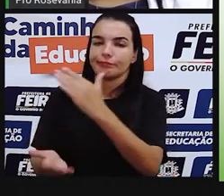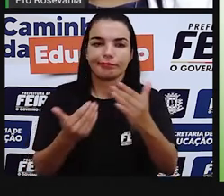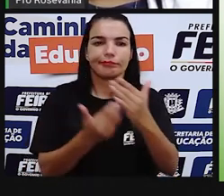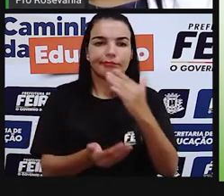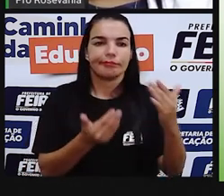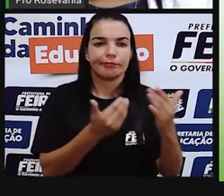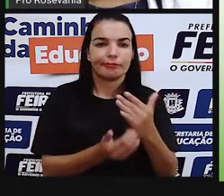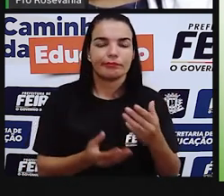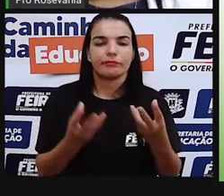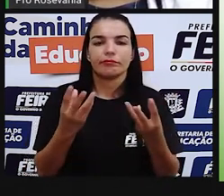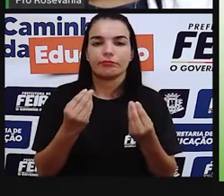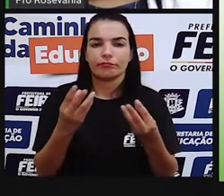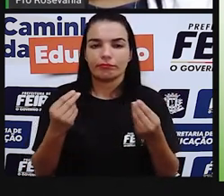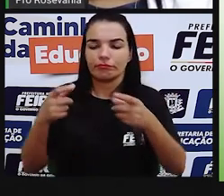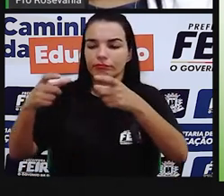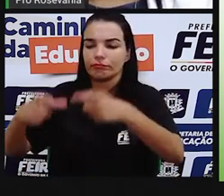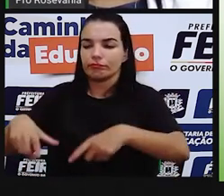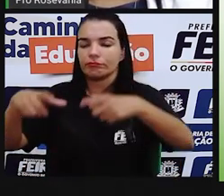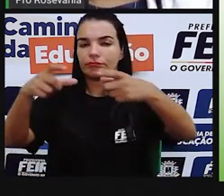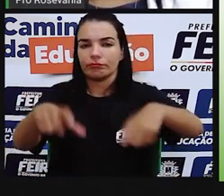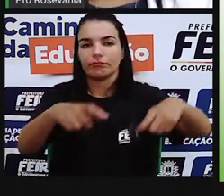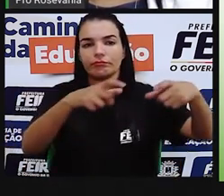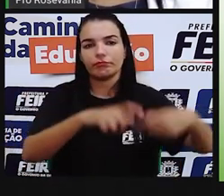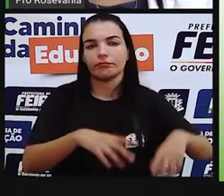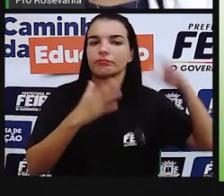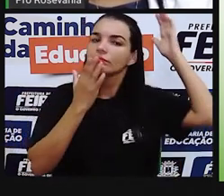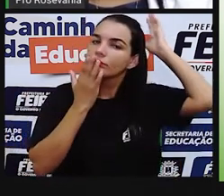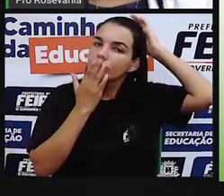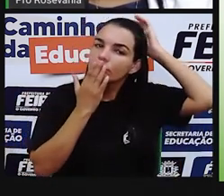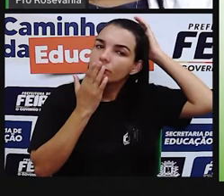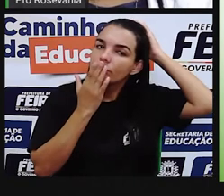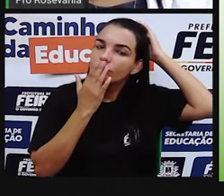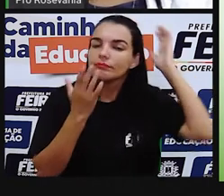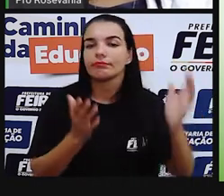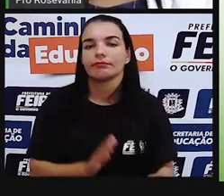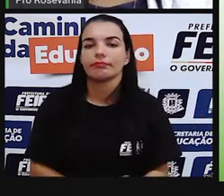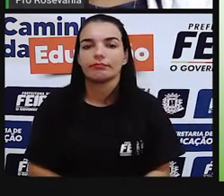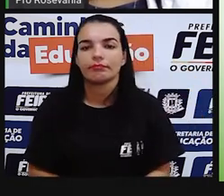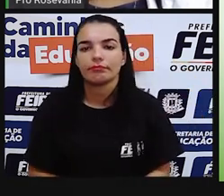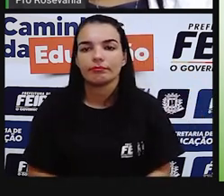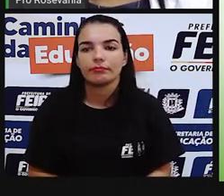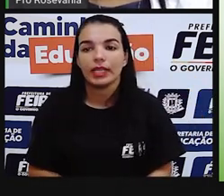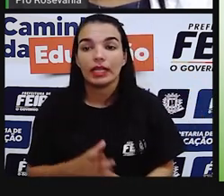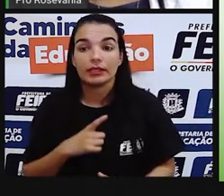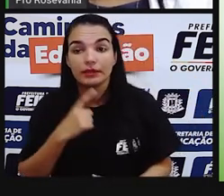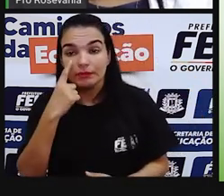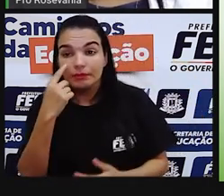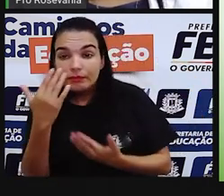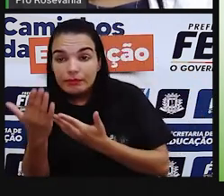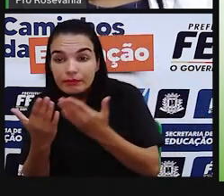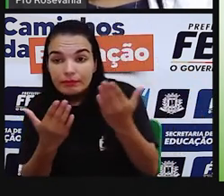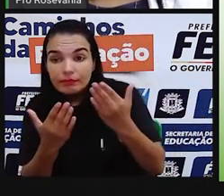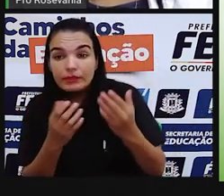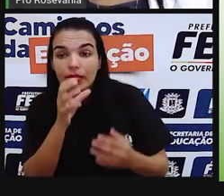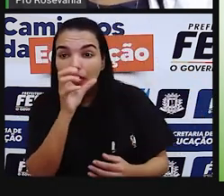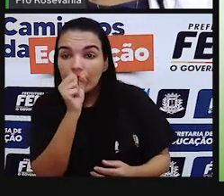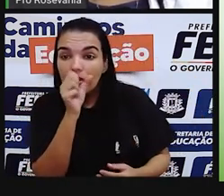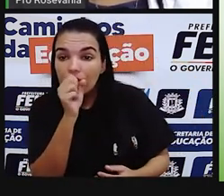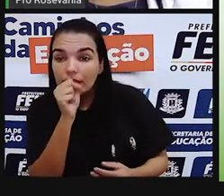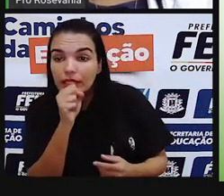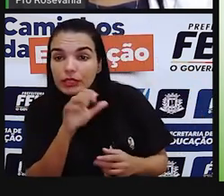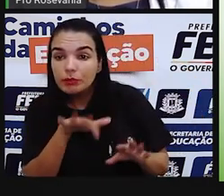20 mil a 40 mil, né? E assim, vai seguindo. O laranja, 10 mil a 20 mil.